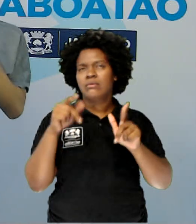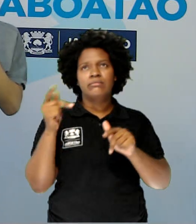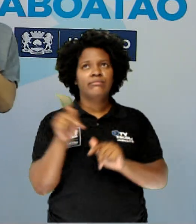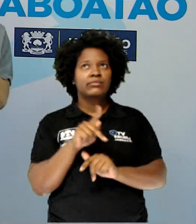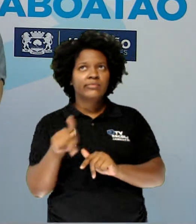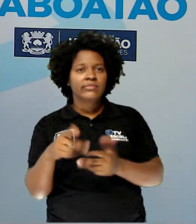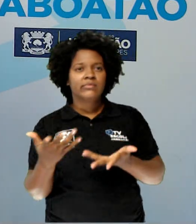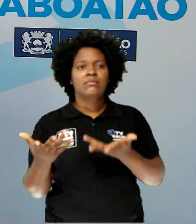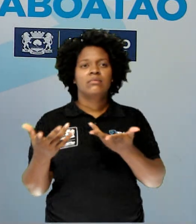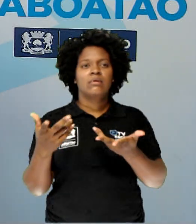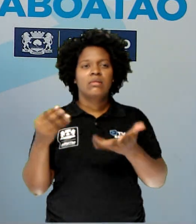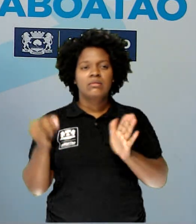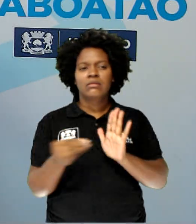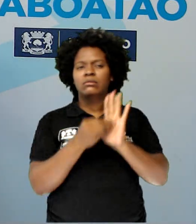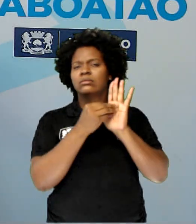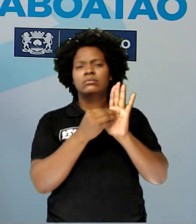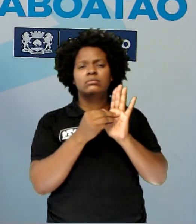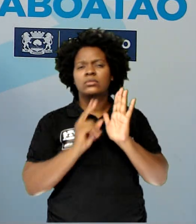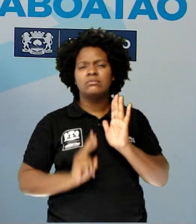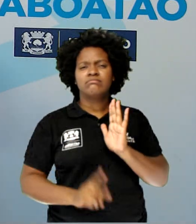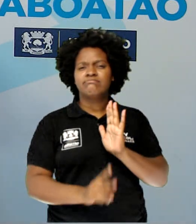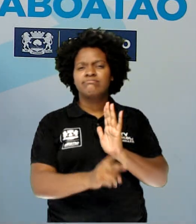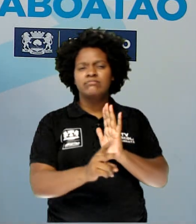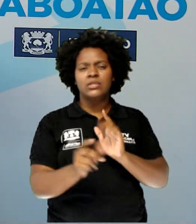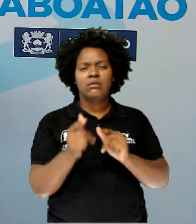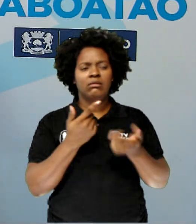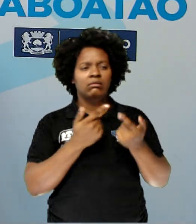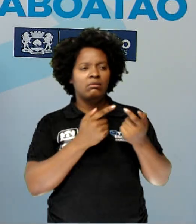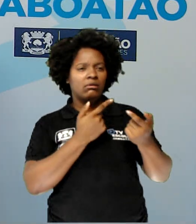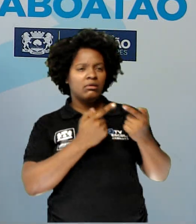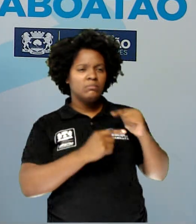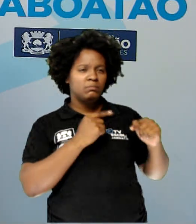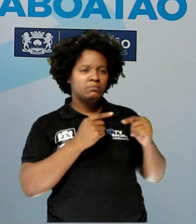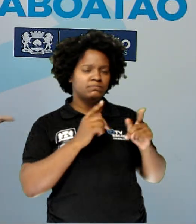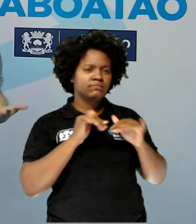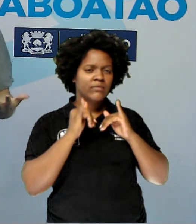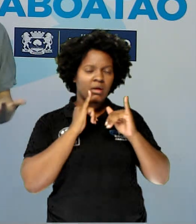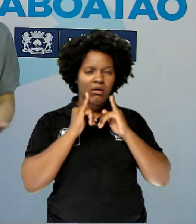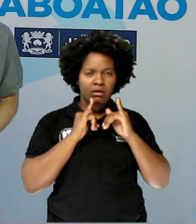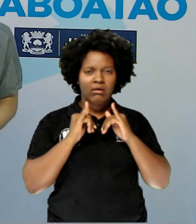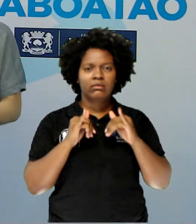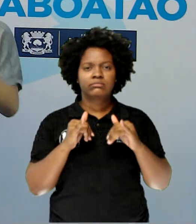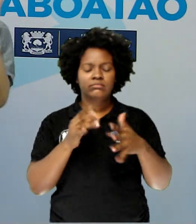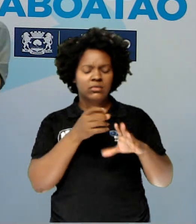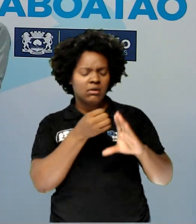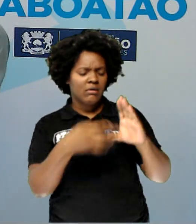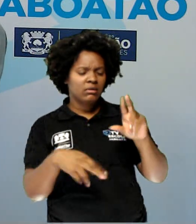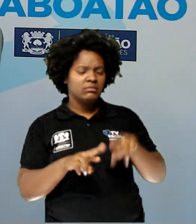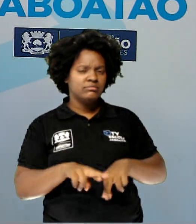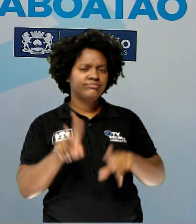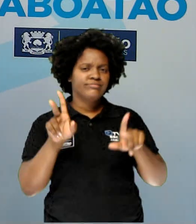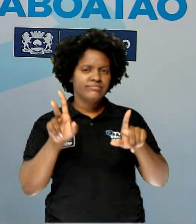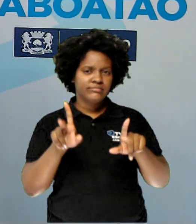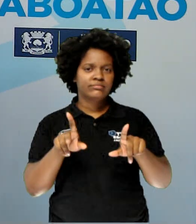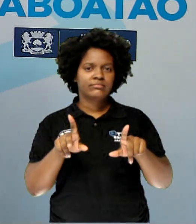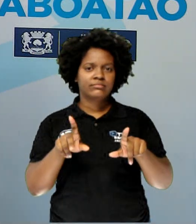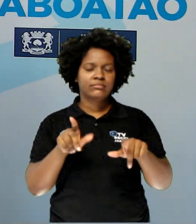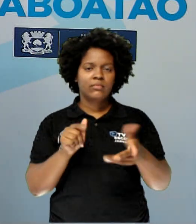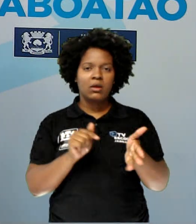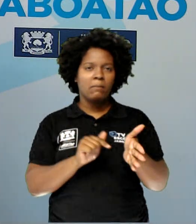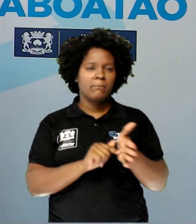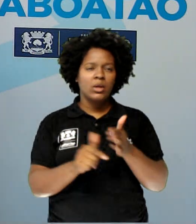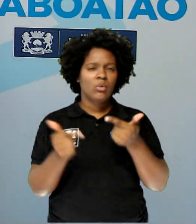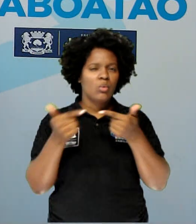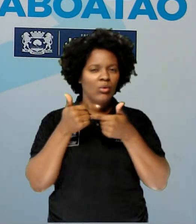alóio tem a presença constante de diálogos, entre outros características. E na questão do